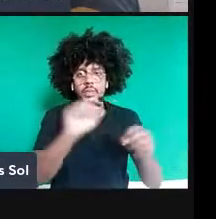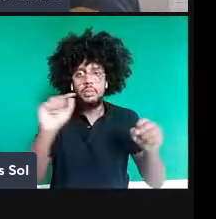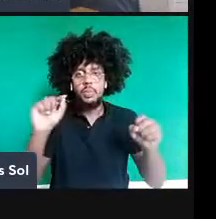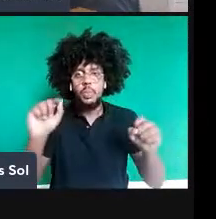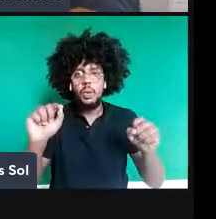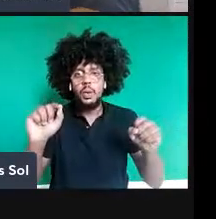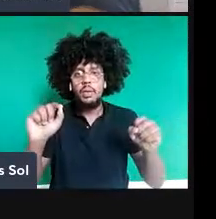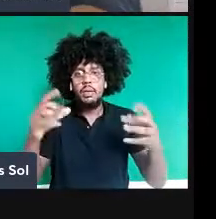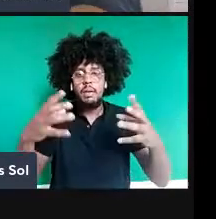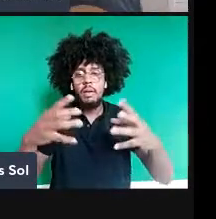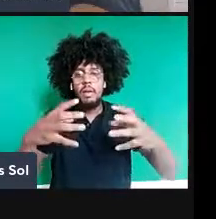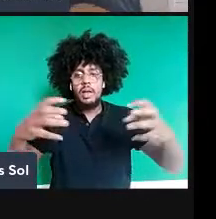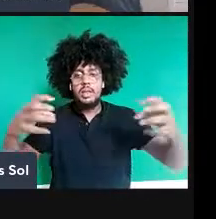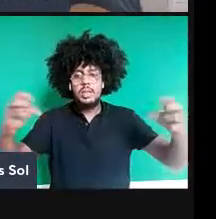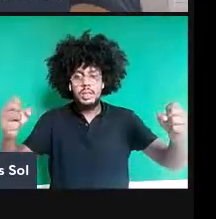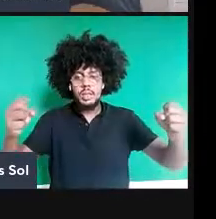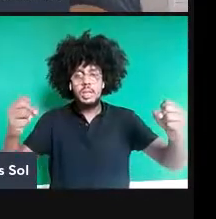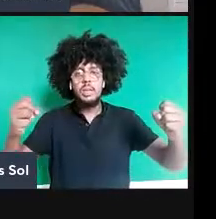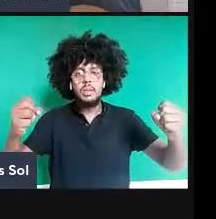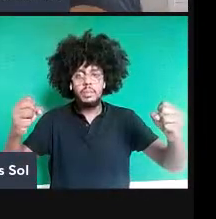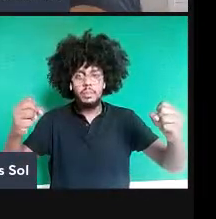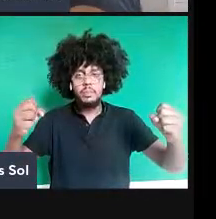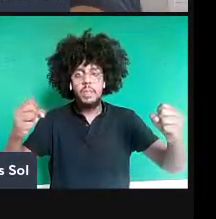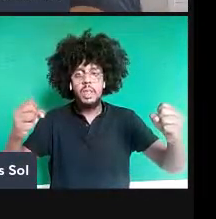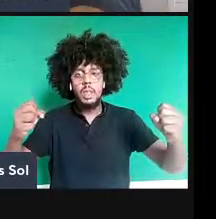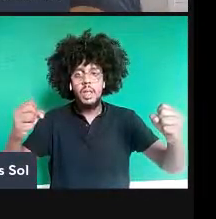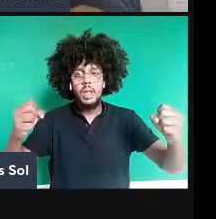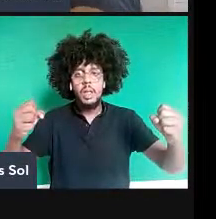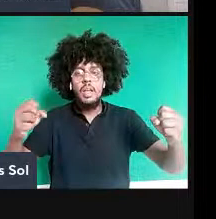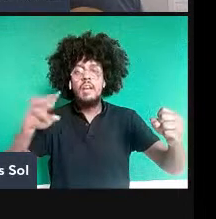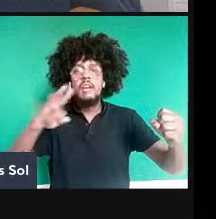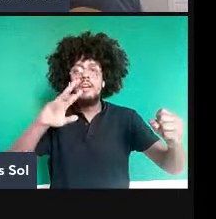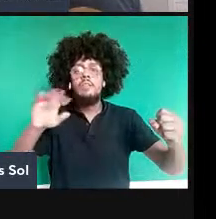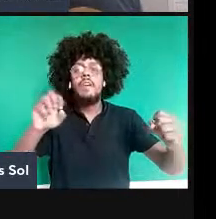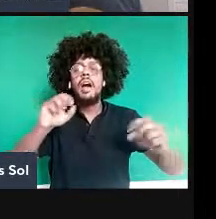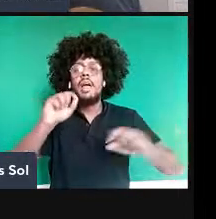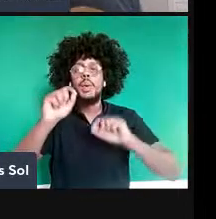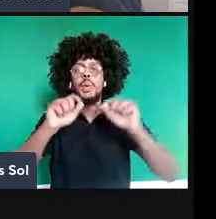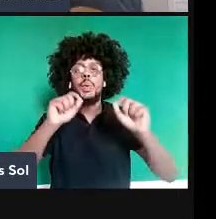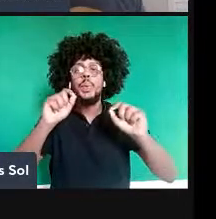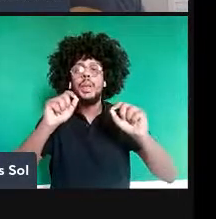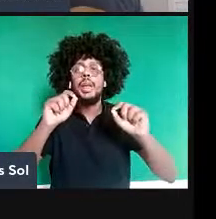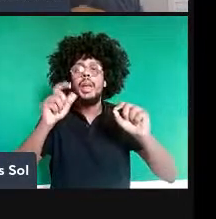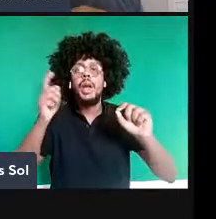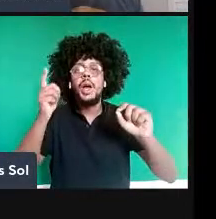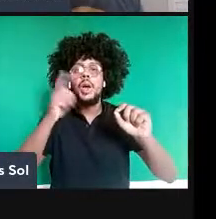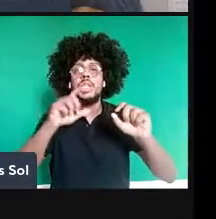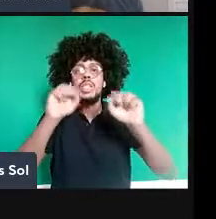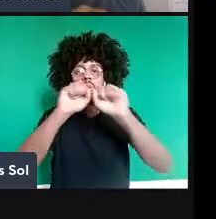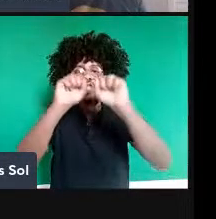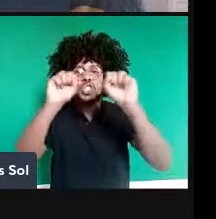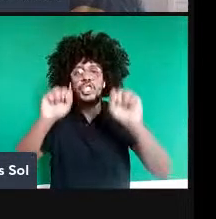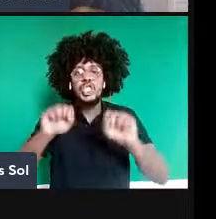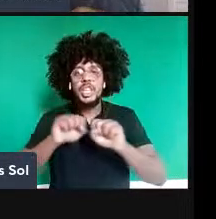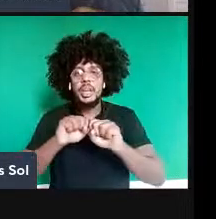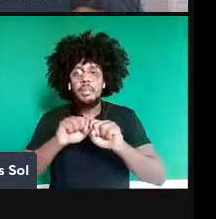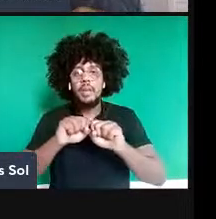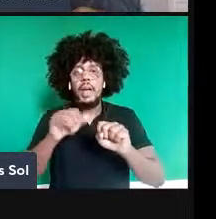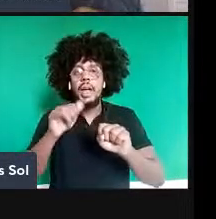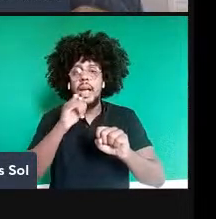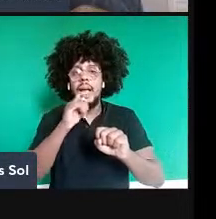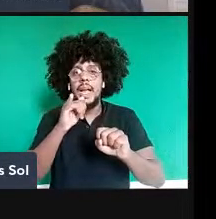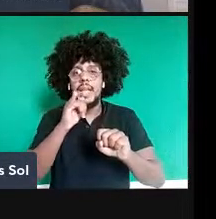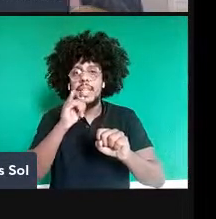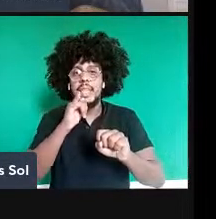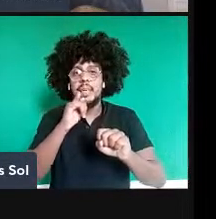sistemas físicos e aí eles vão medir uma certa propriedade desse sistema físico. Por exemplo, se for um fóton, uma partícula